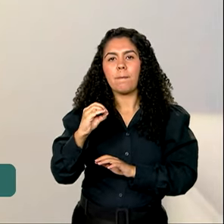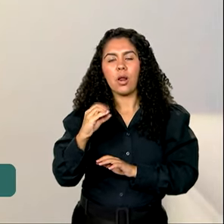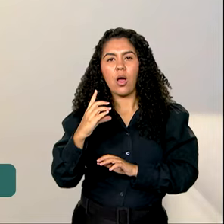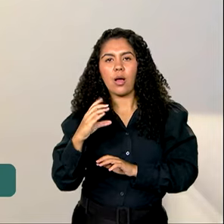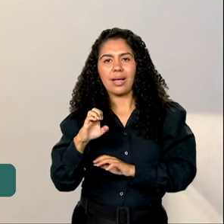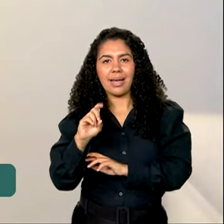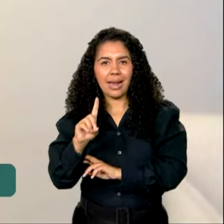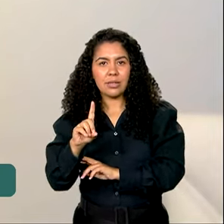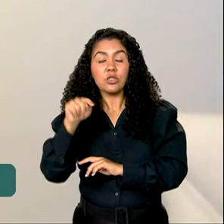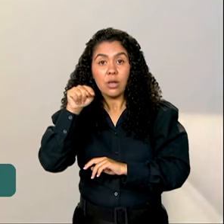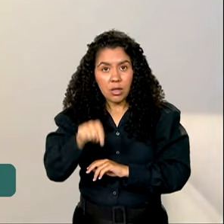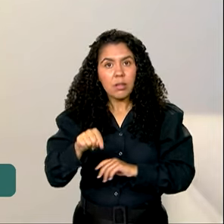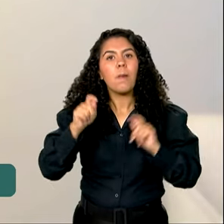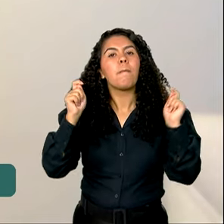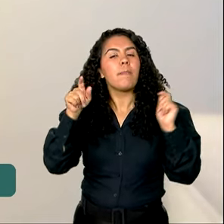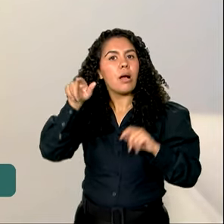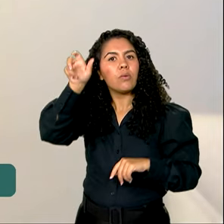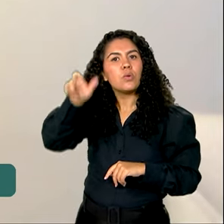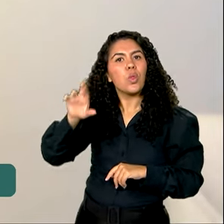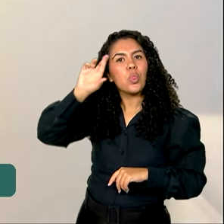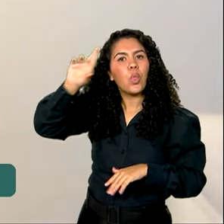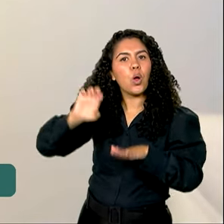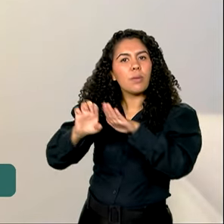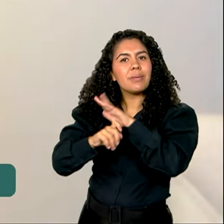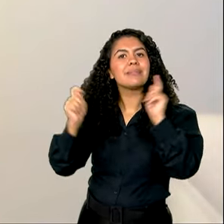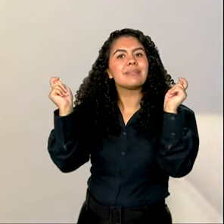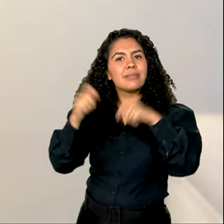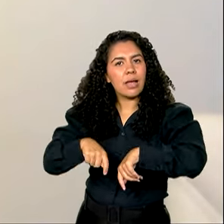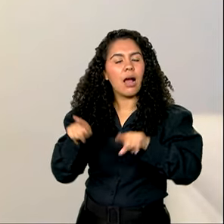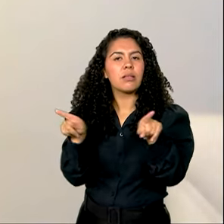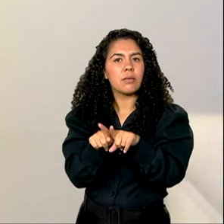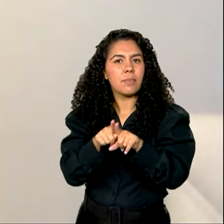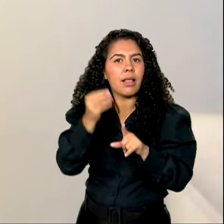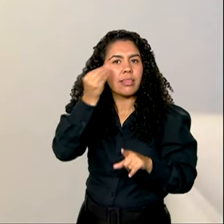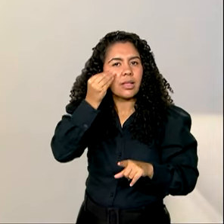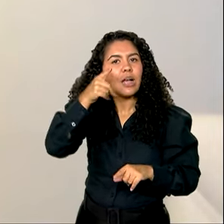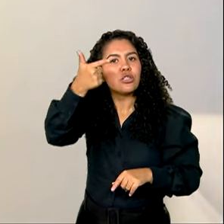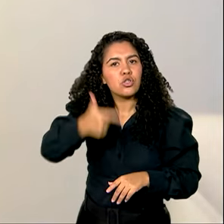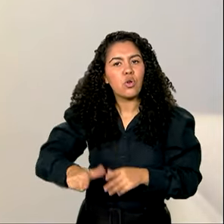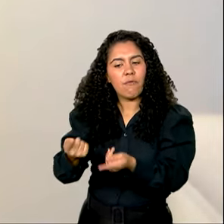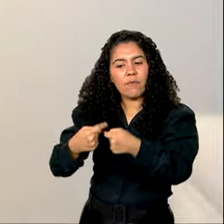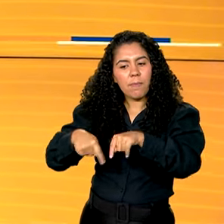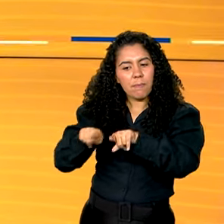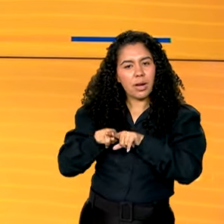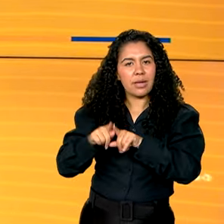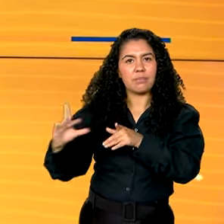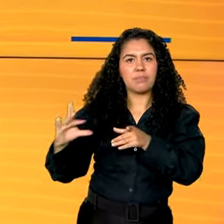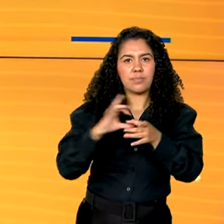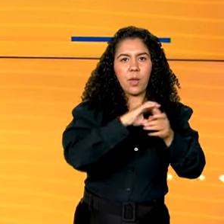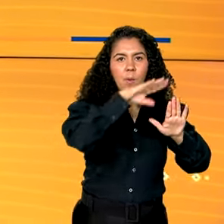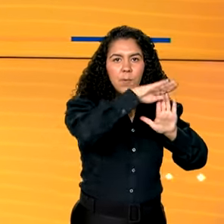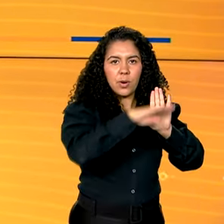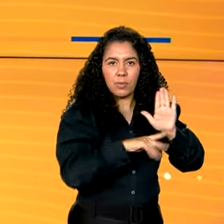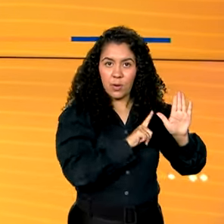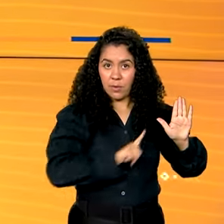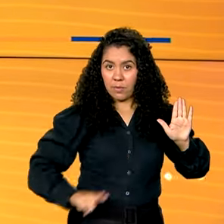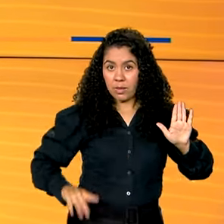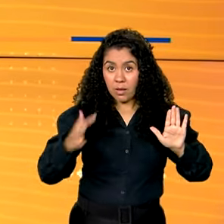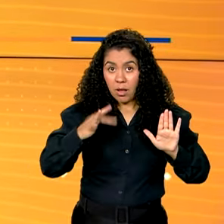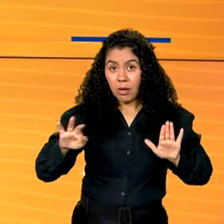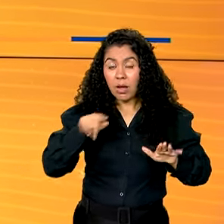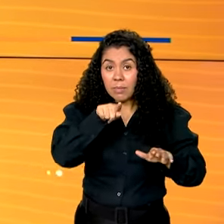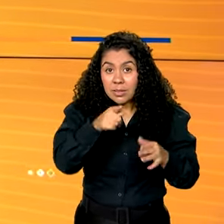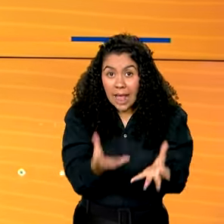aquele empresário pode voltar a contrair crédito em condições favoráveis no âmbito dos programas do governo. E para aderir ao